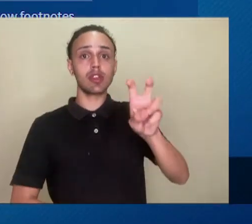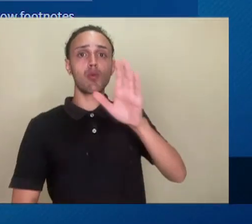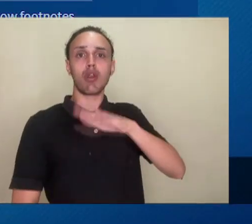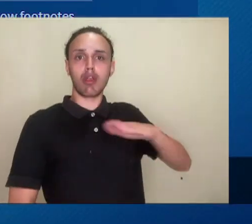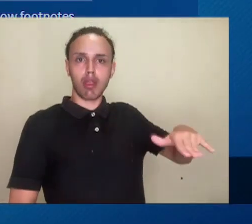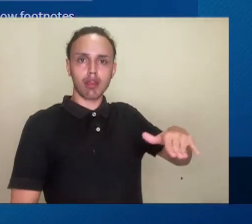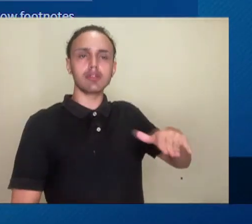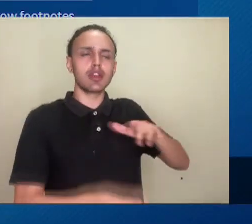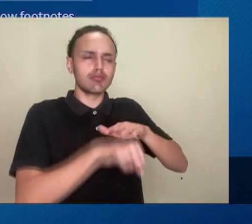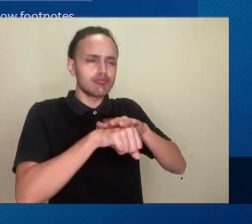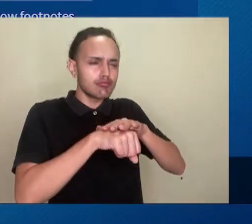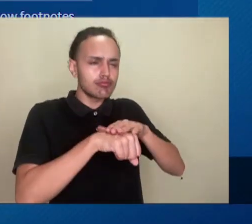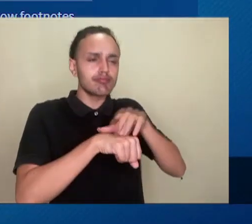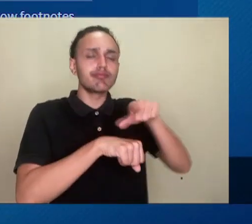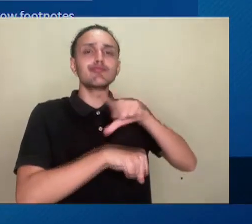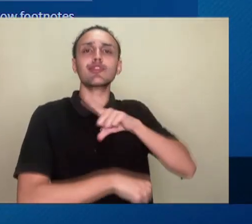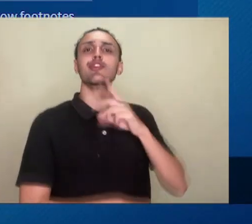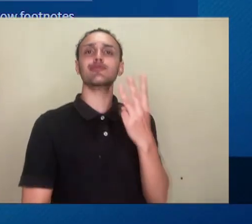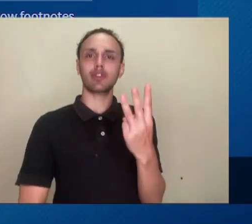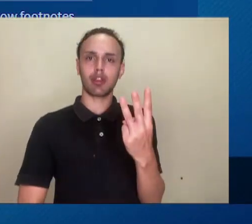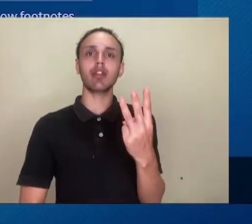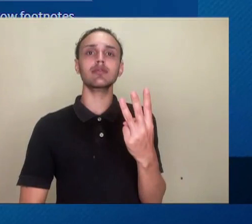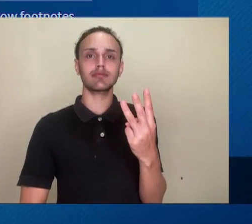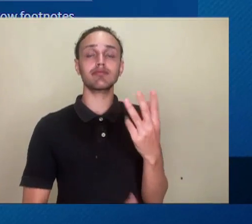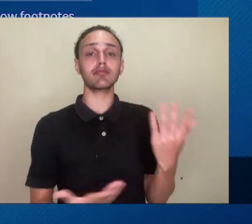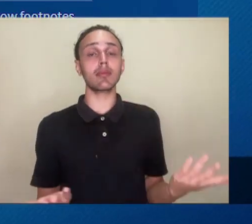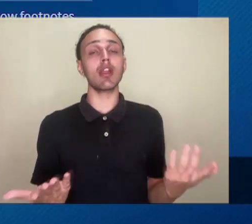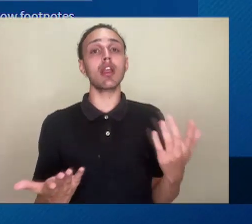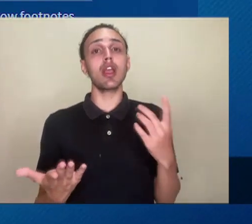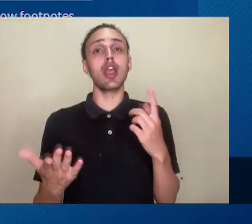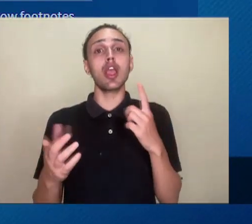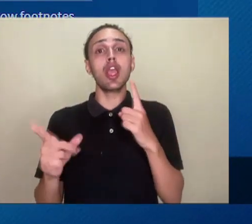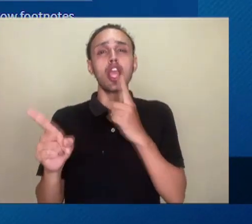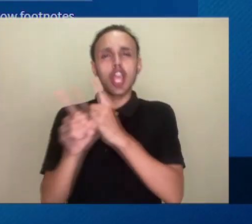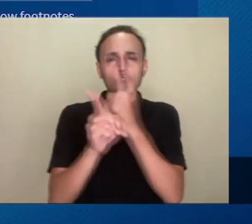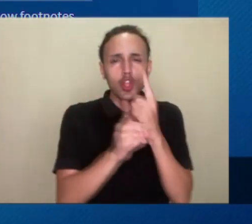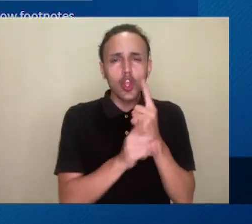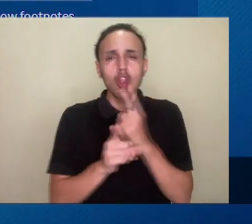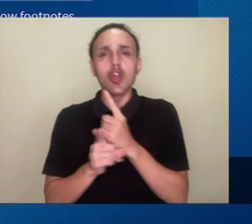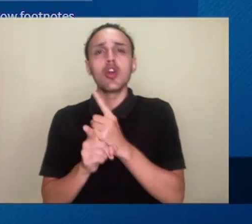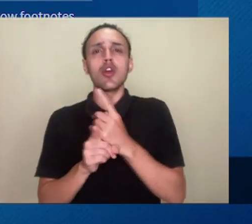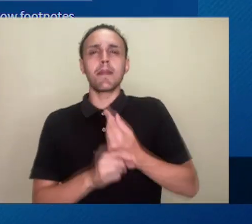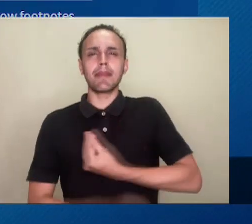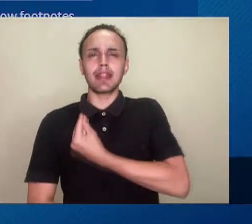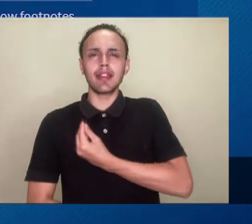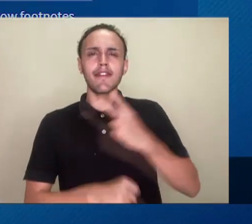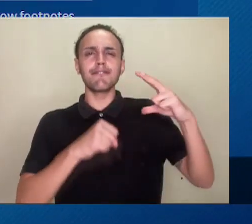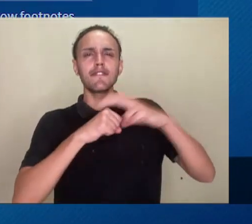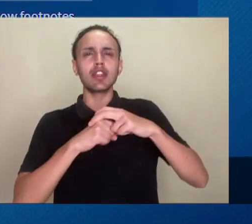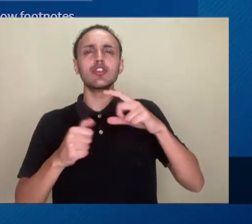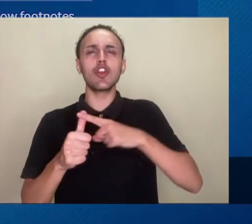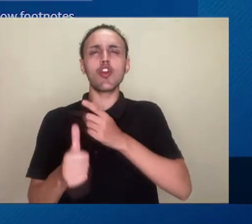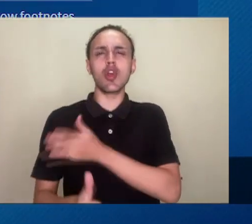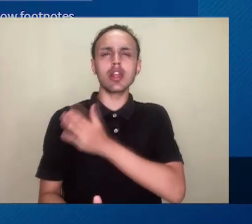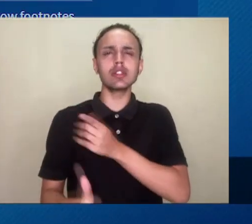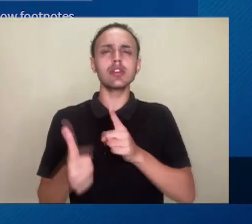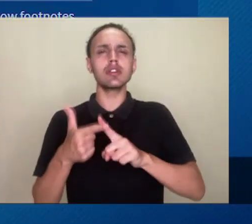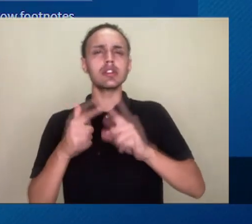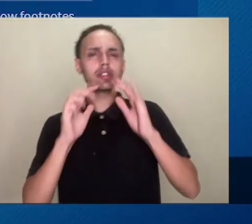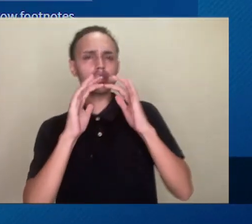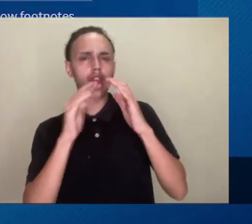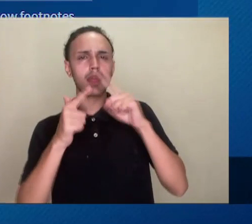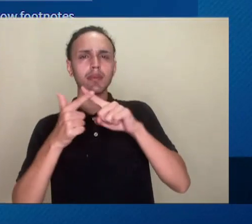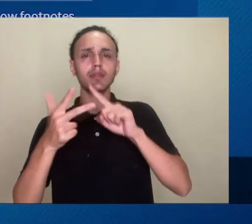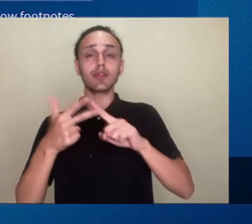conseguiu, através de diferentes métodos, localizar o vírus em vários órgãos, no coração, no cérebro,